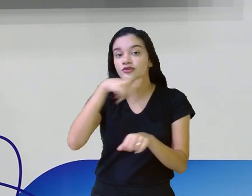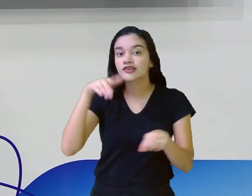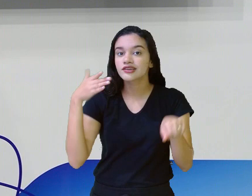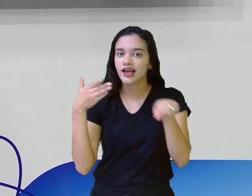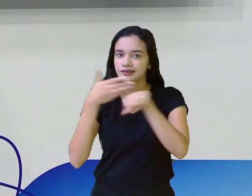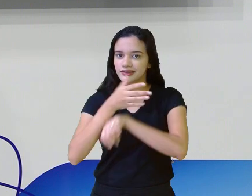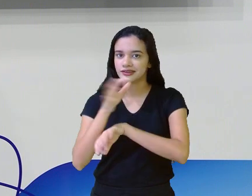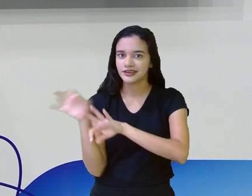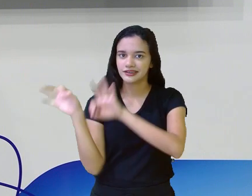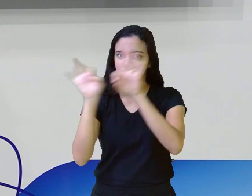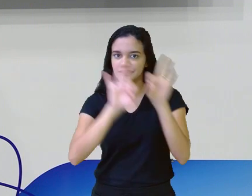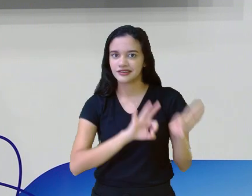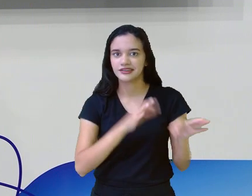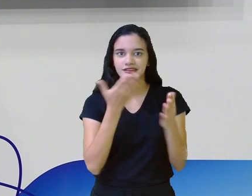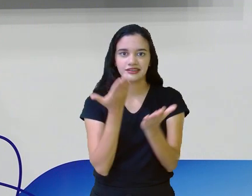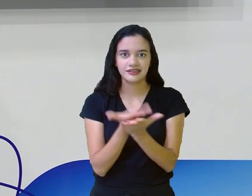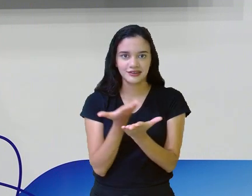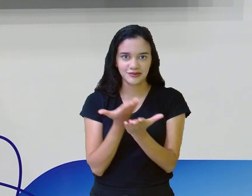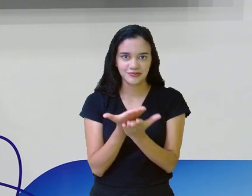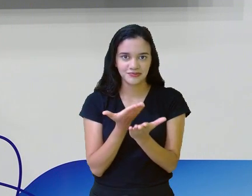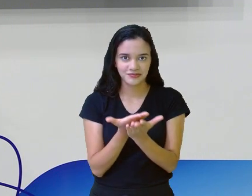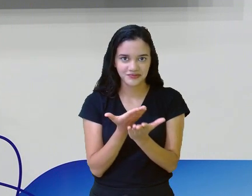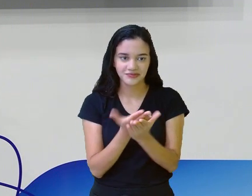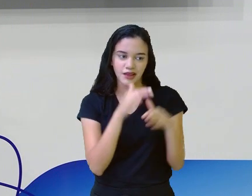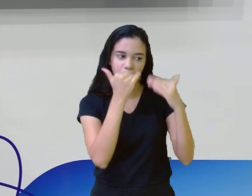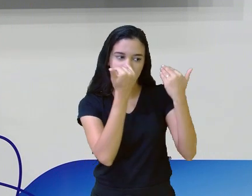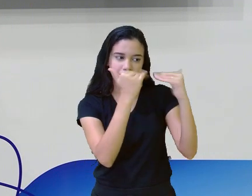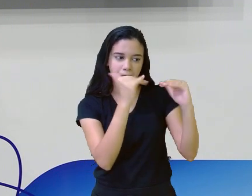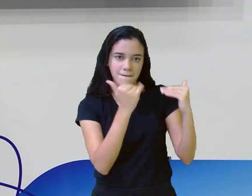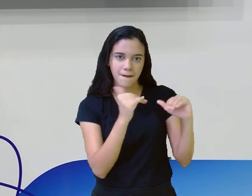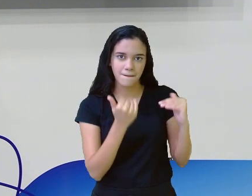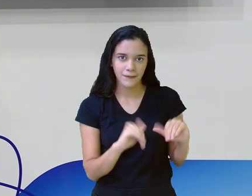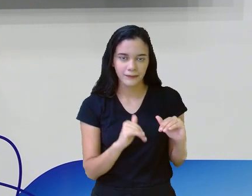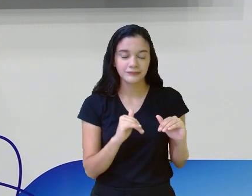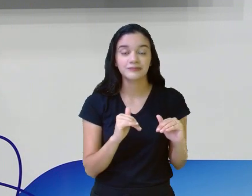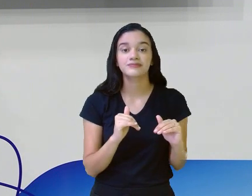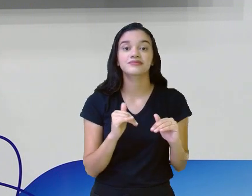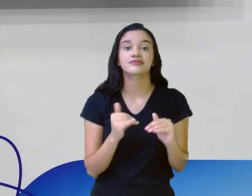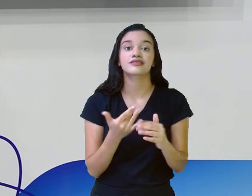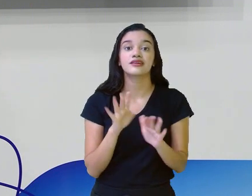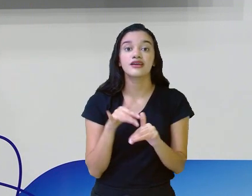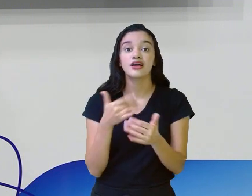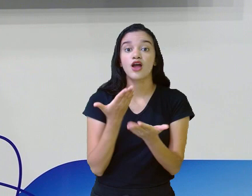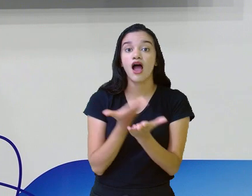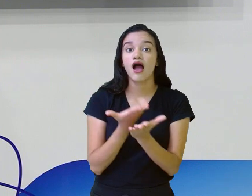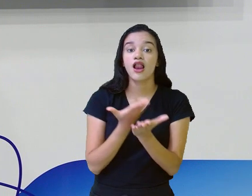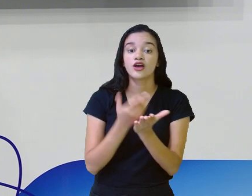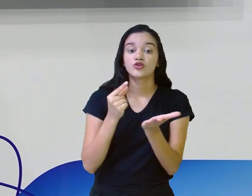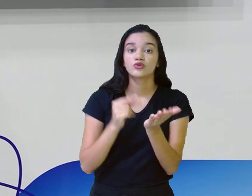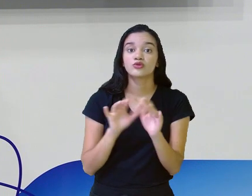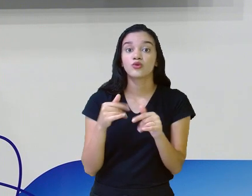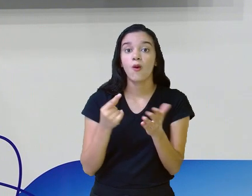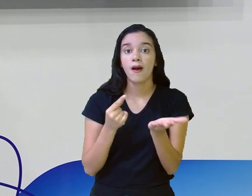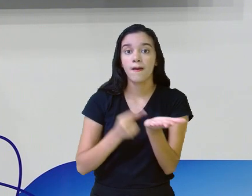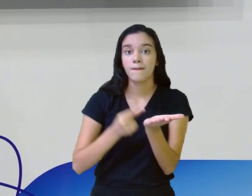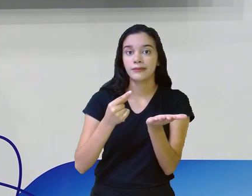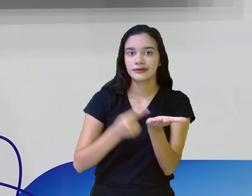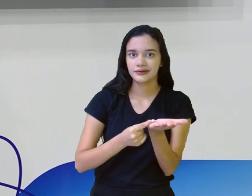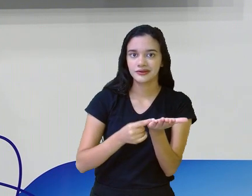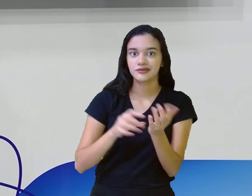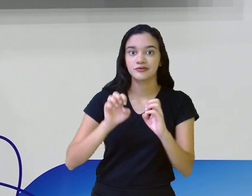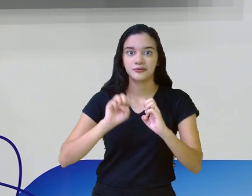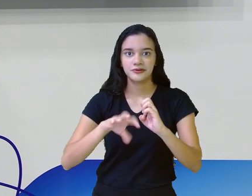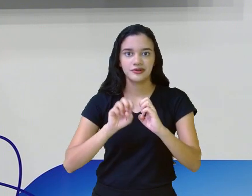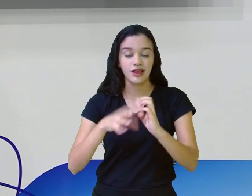assistirem aqui as nossas aulas, uma delas é através do aplicativo do Educa Recife. Você